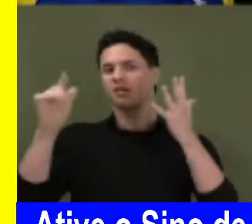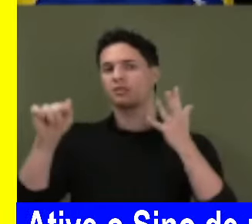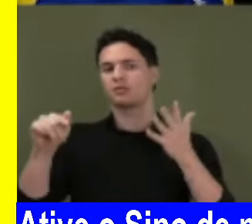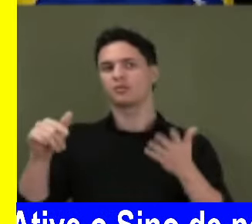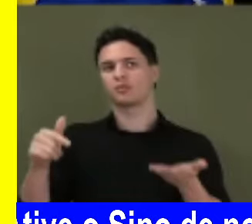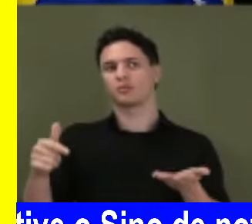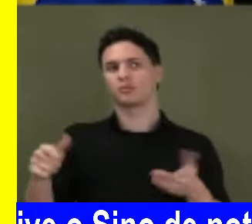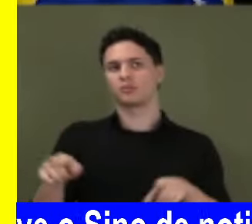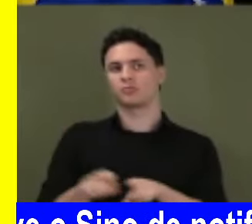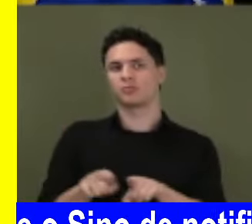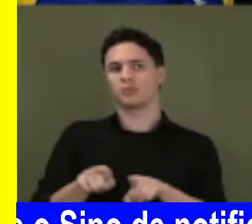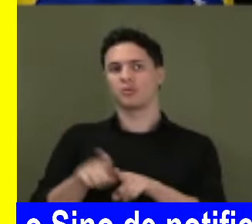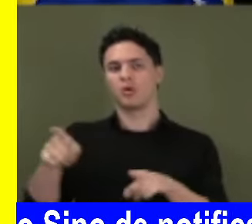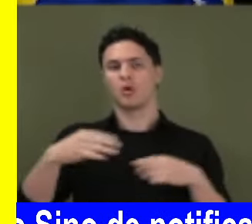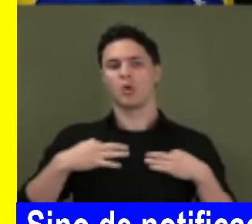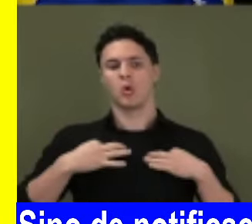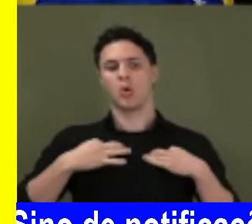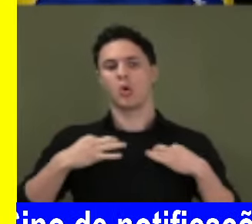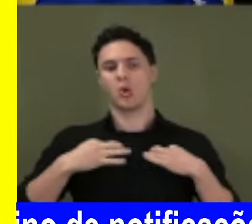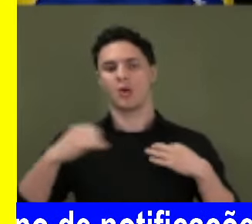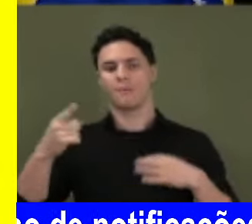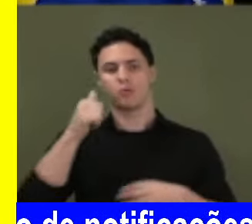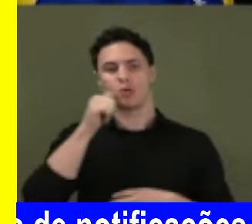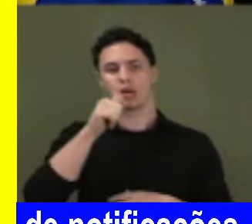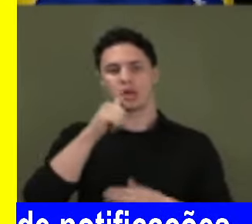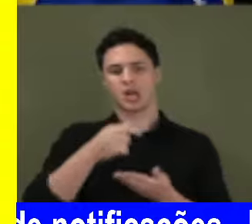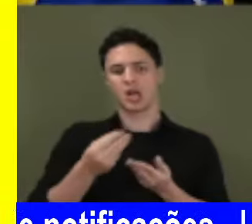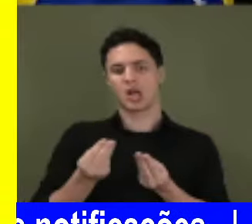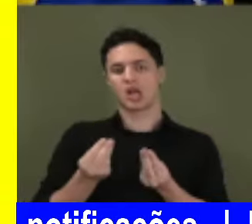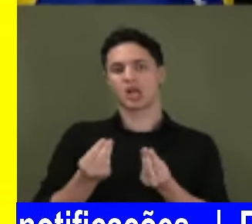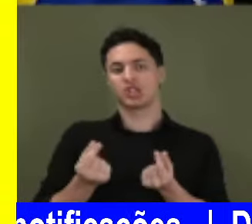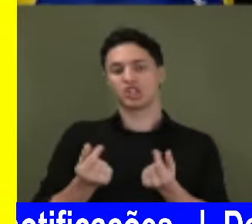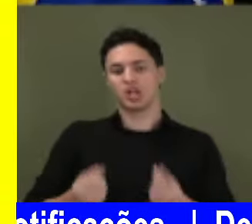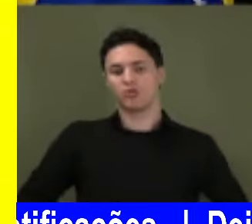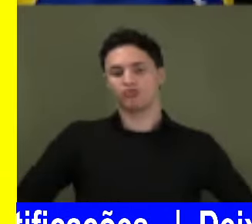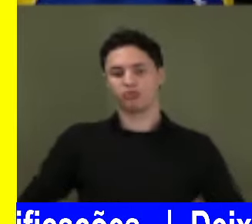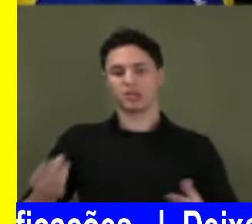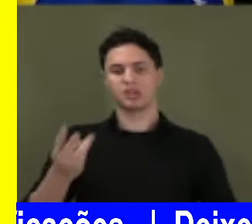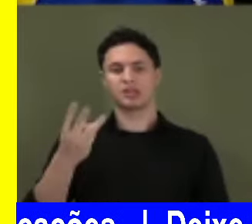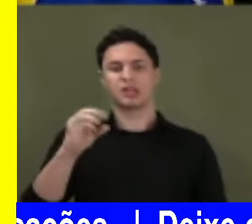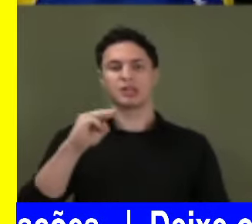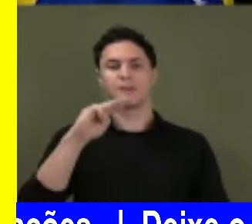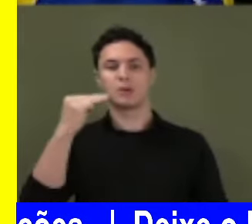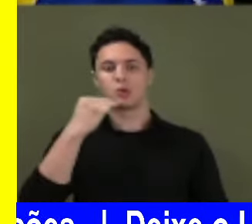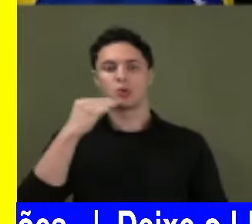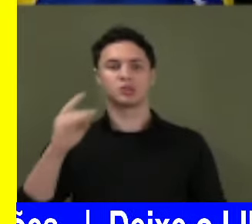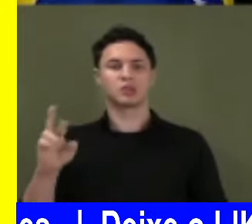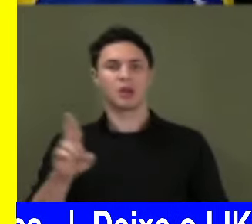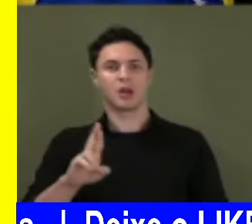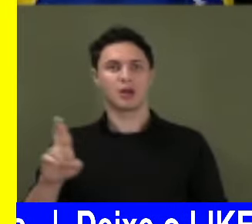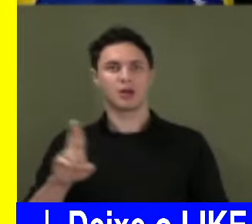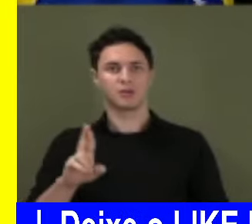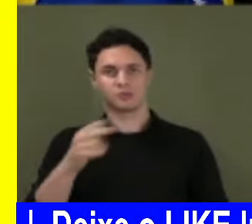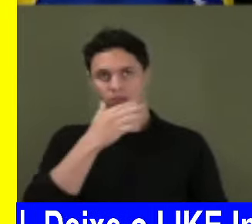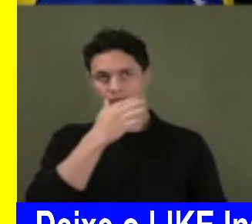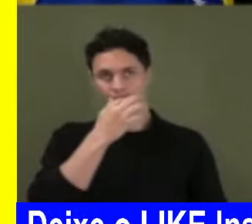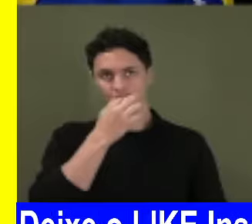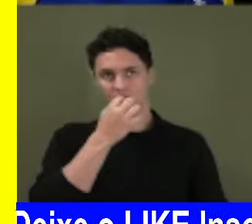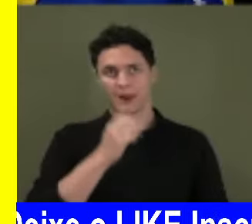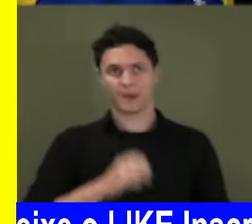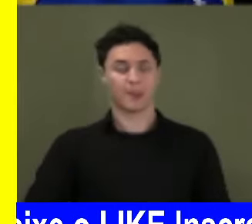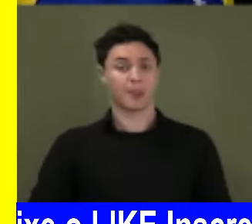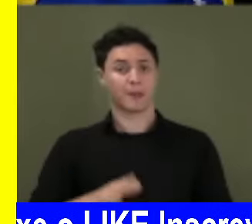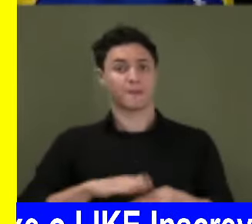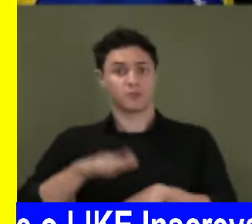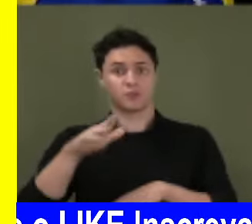rotulou o nome de Janja Palusa, gastando 30 milhões de reais? 30 milhões de reais. E o mais que me